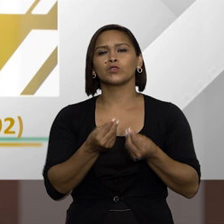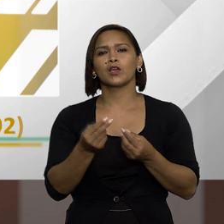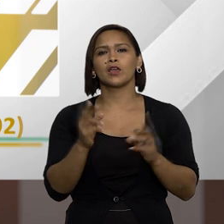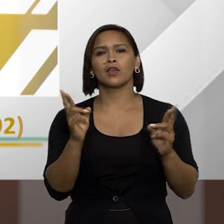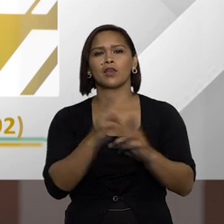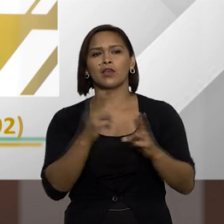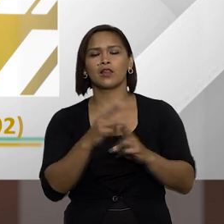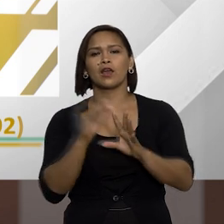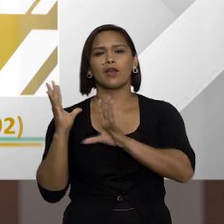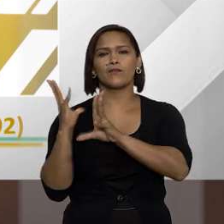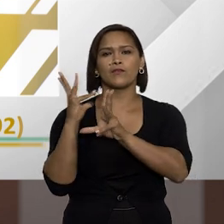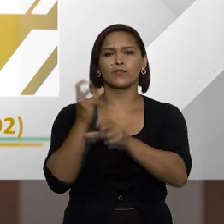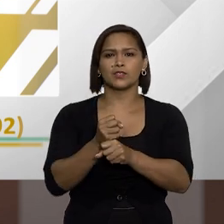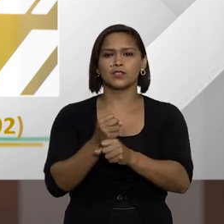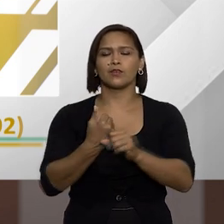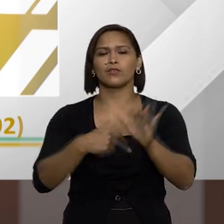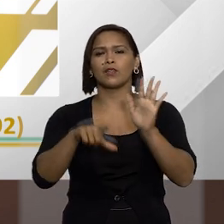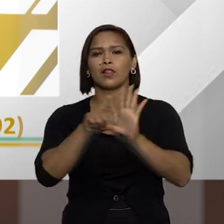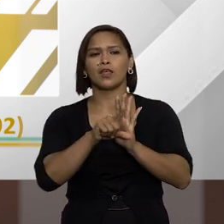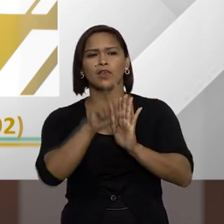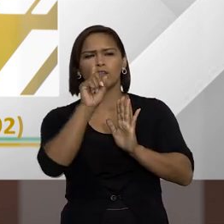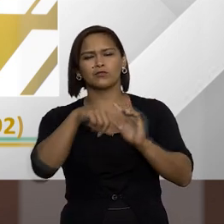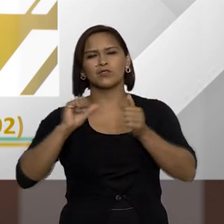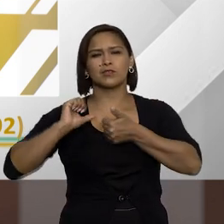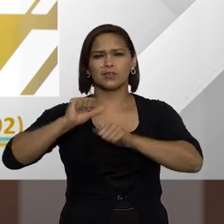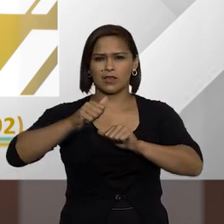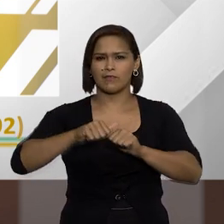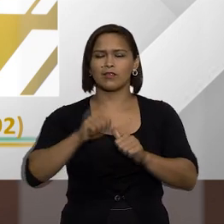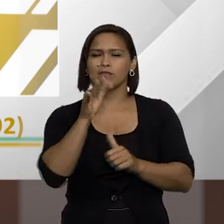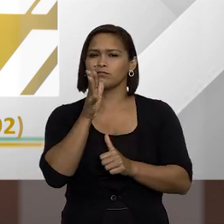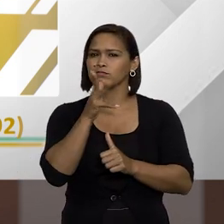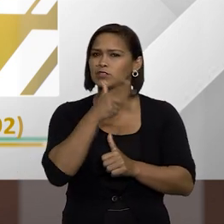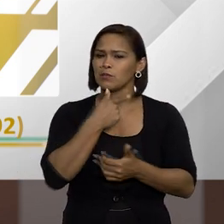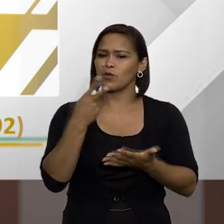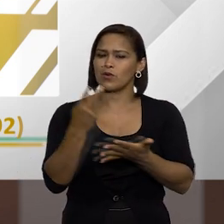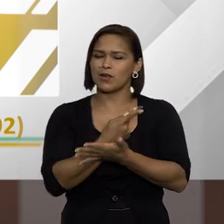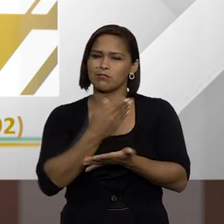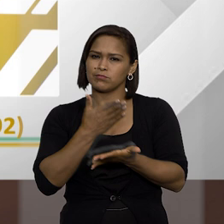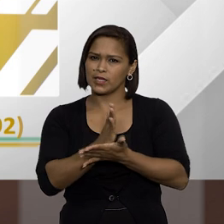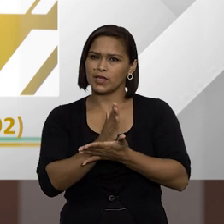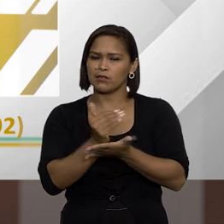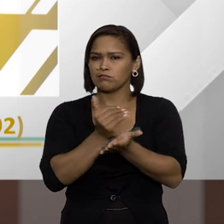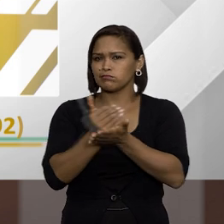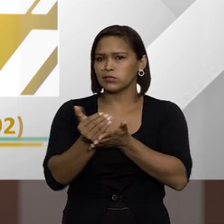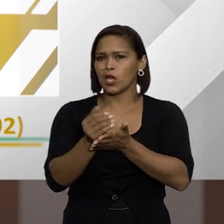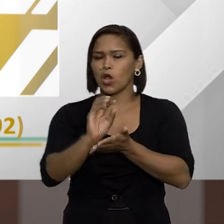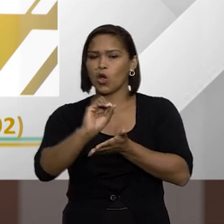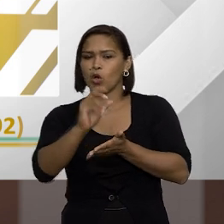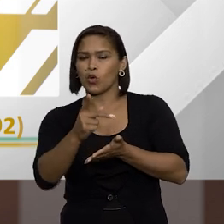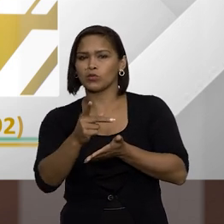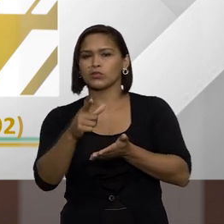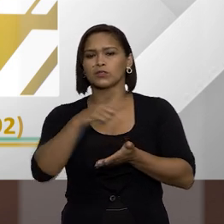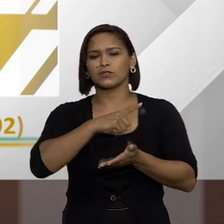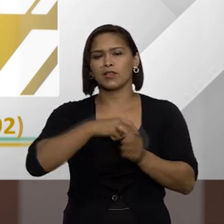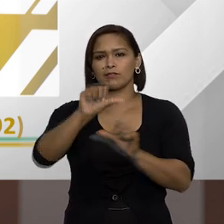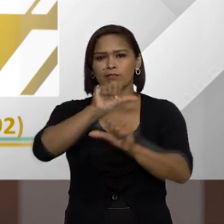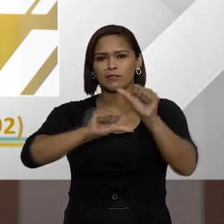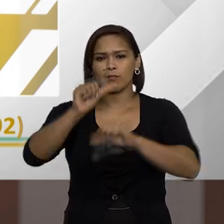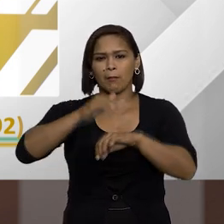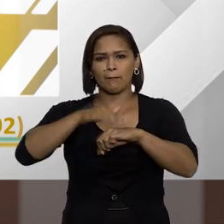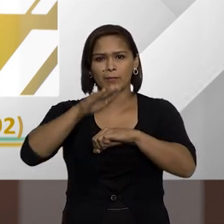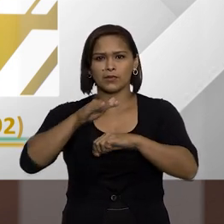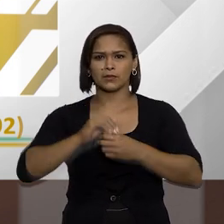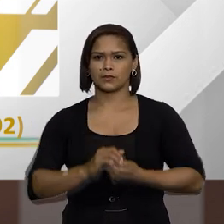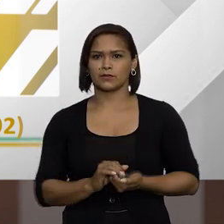relação a revisão da lei você avalia que vai demorar pra ela entrar em vigor e ou se vai ter mais mudanças ainda